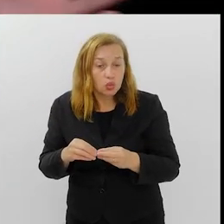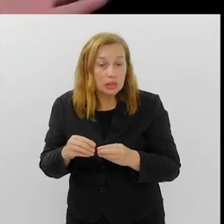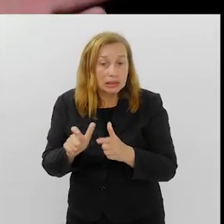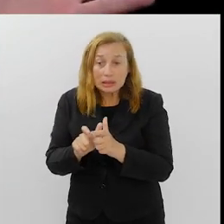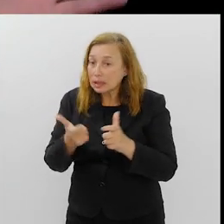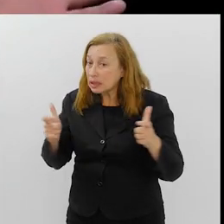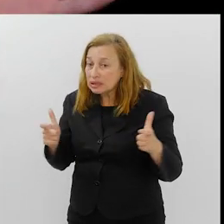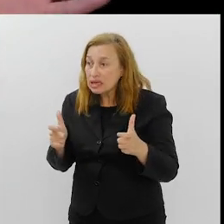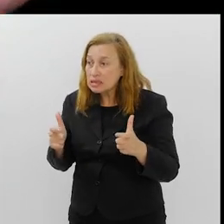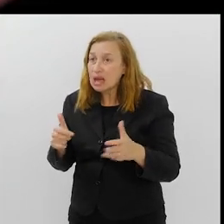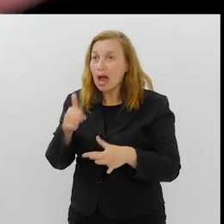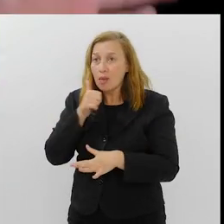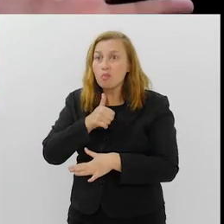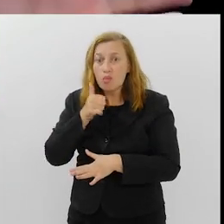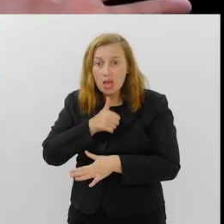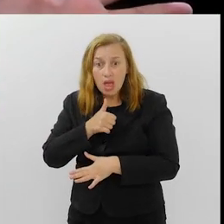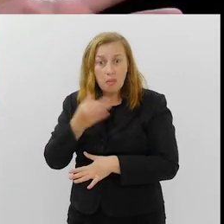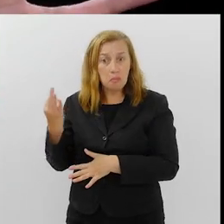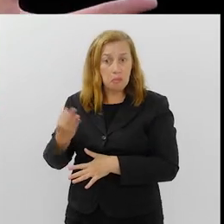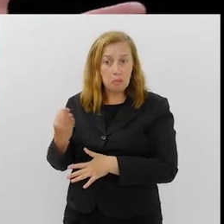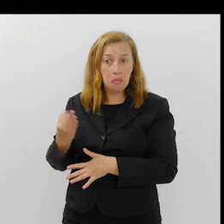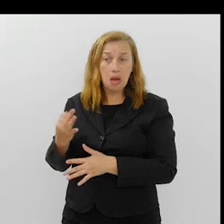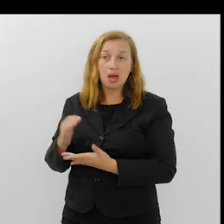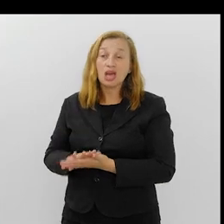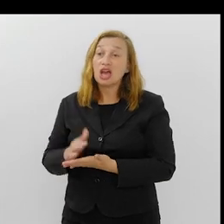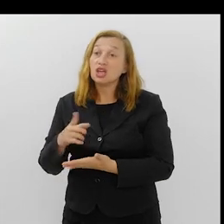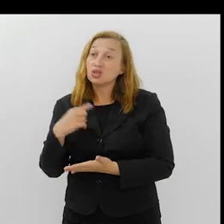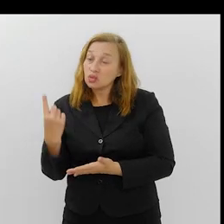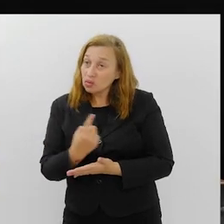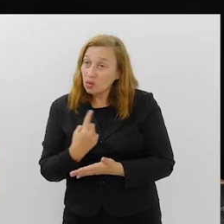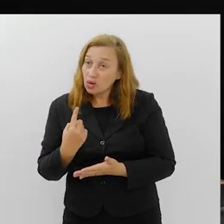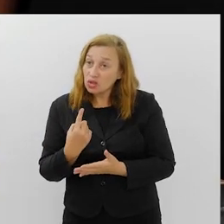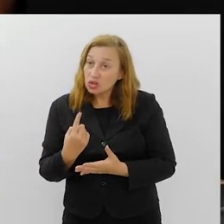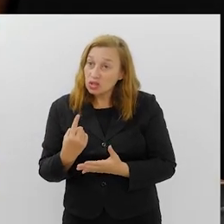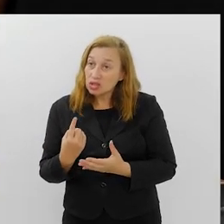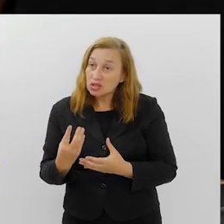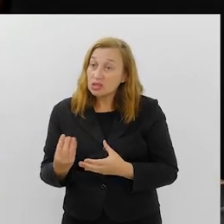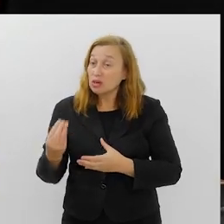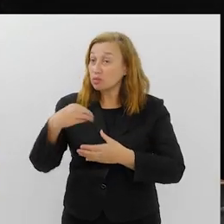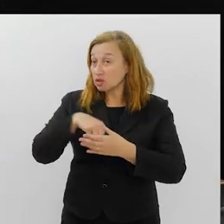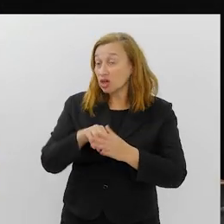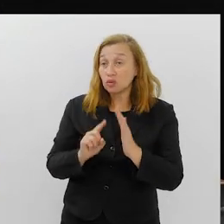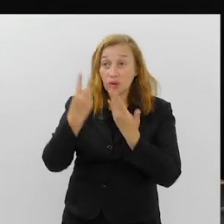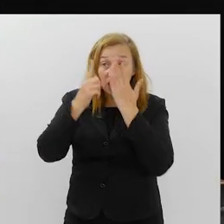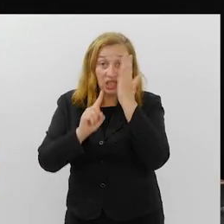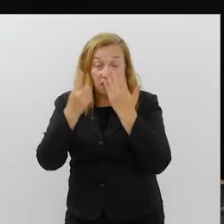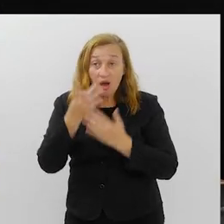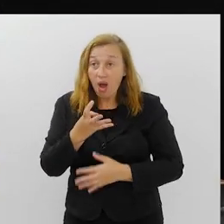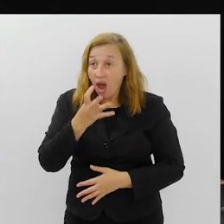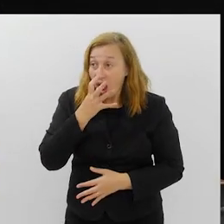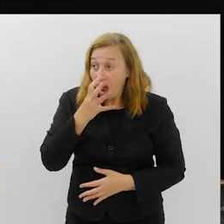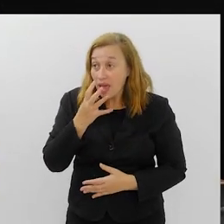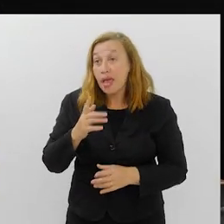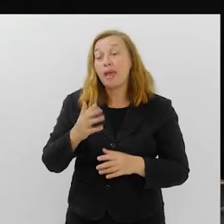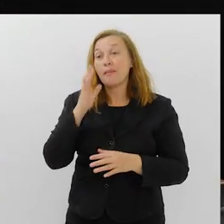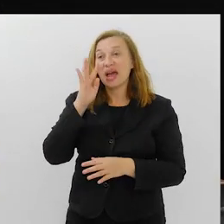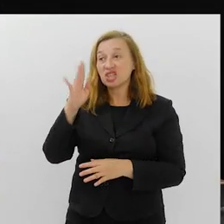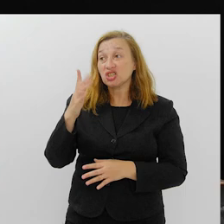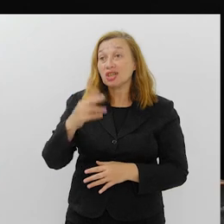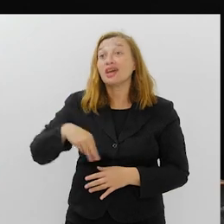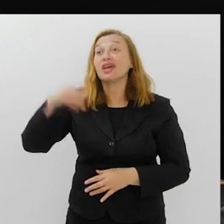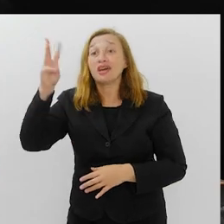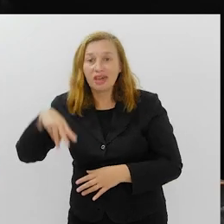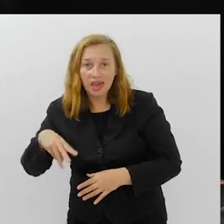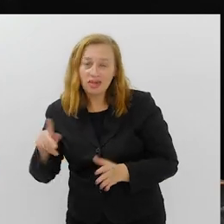tudo? Caramba! Aquela mulher... A gente que é do meio normaliza, imagina quem não é do meio. Passou a conhecer melhor depois que